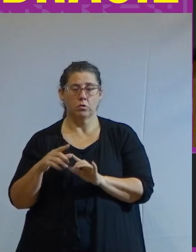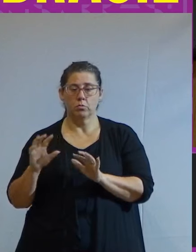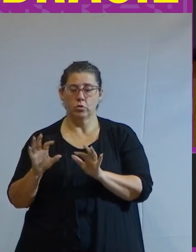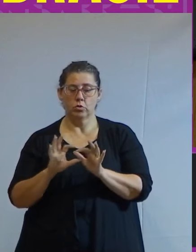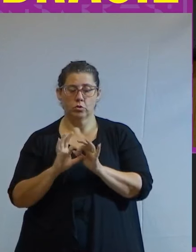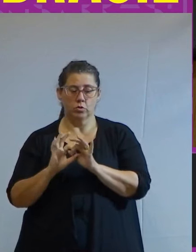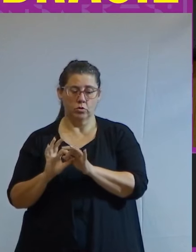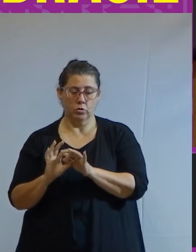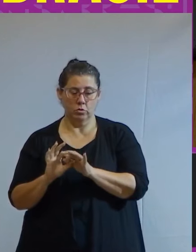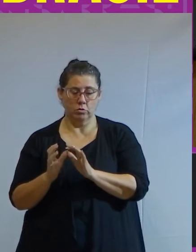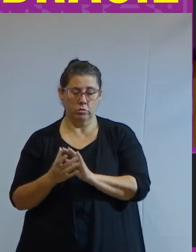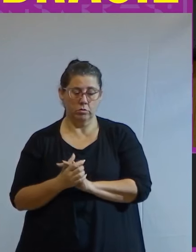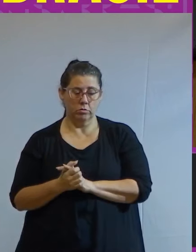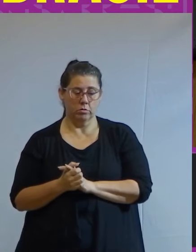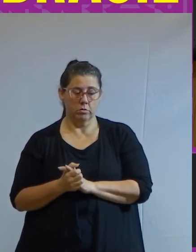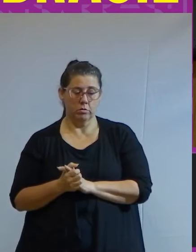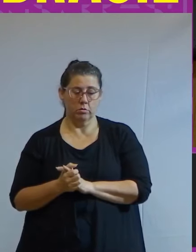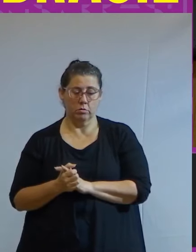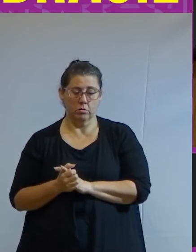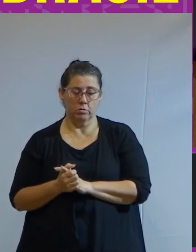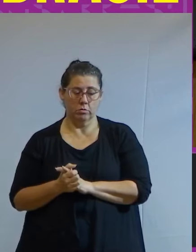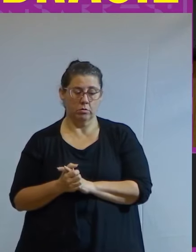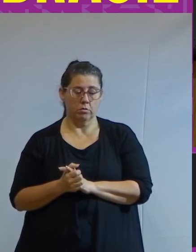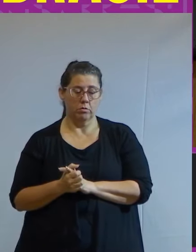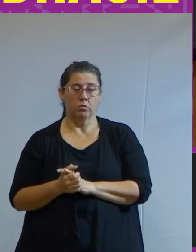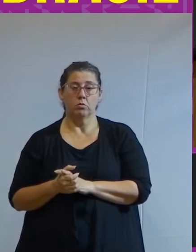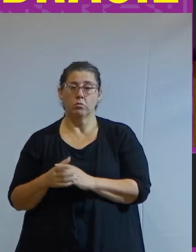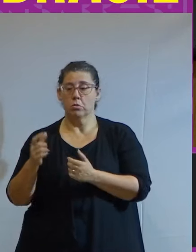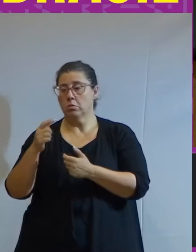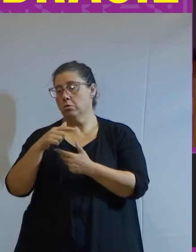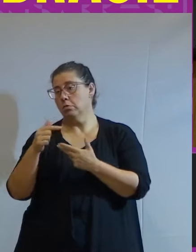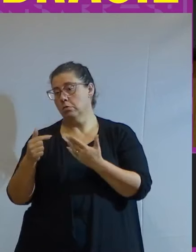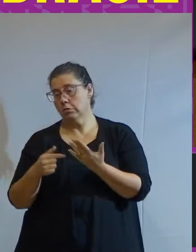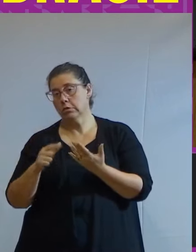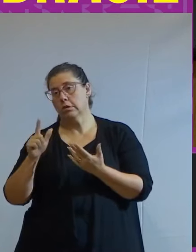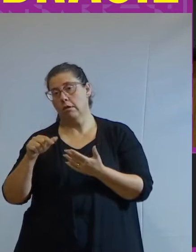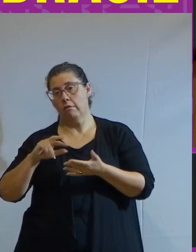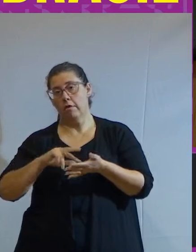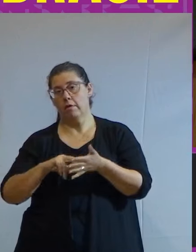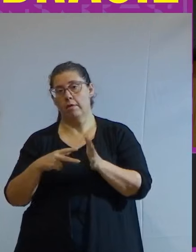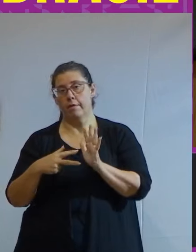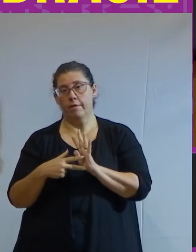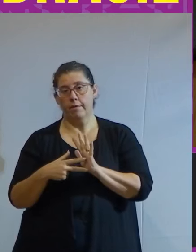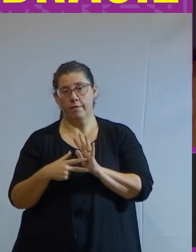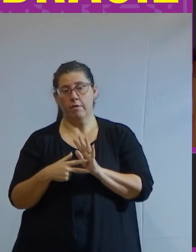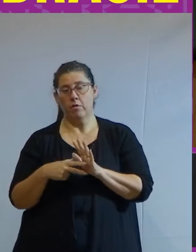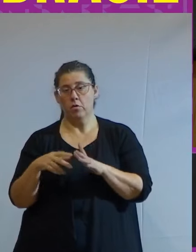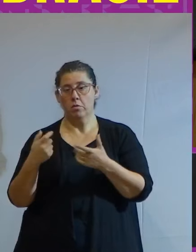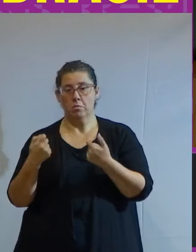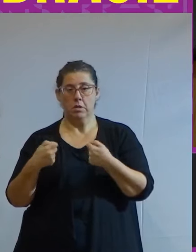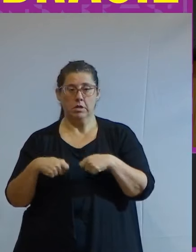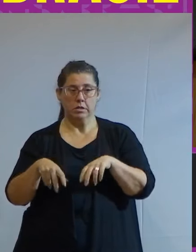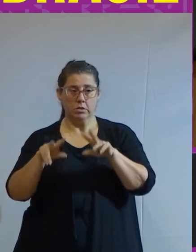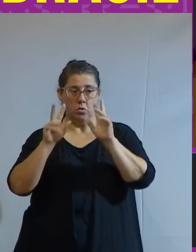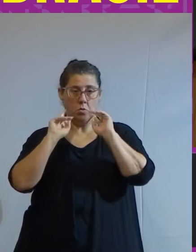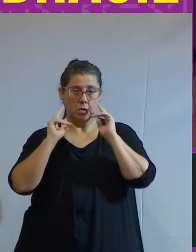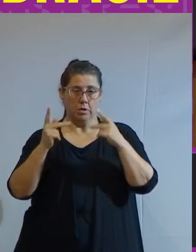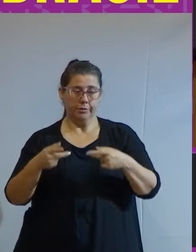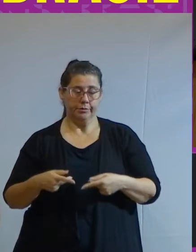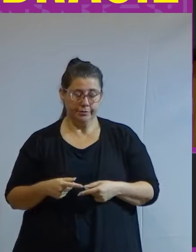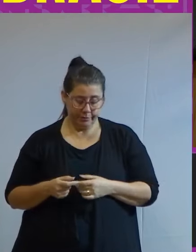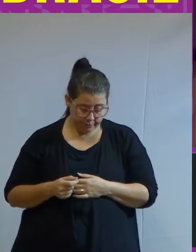substantivo com questões que dizem respeito às necessidades humanas de fato